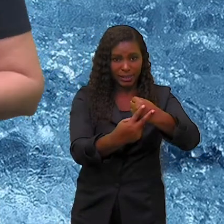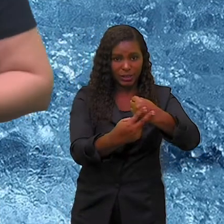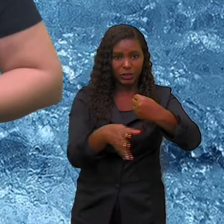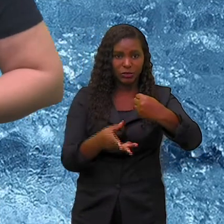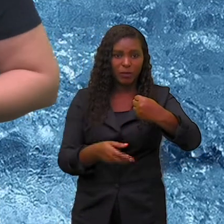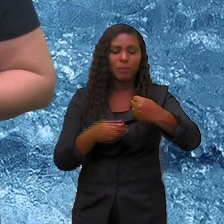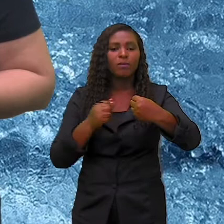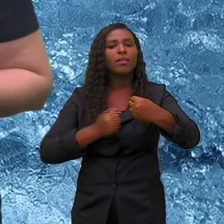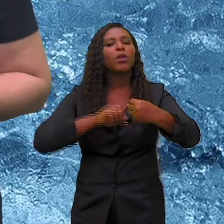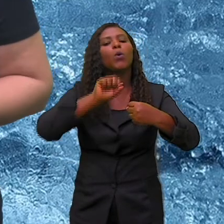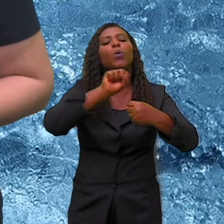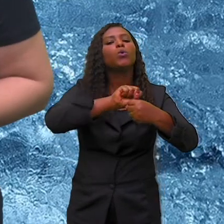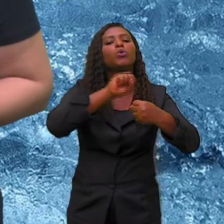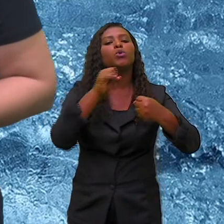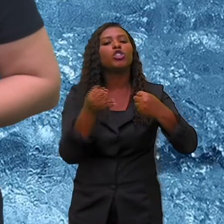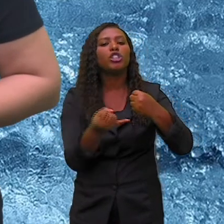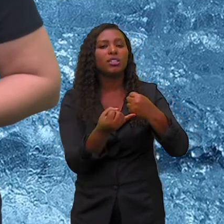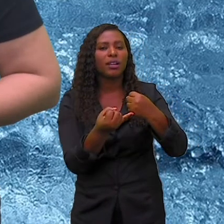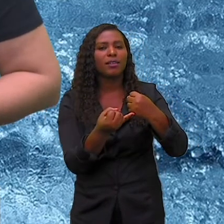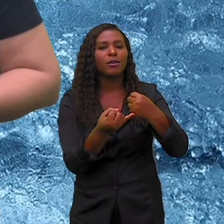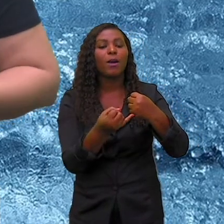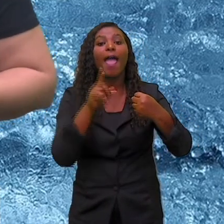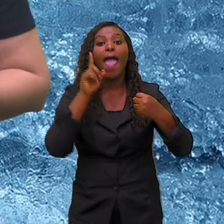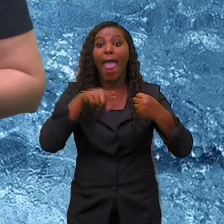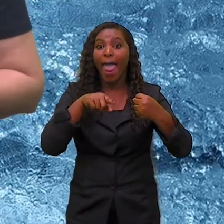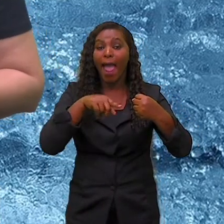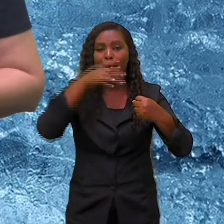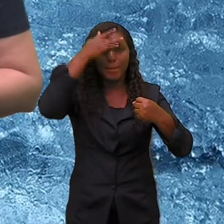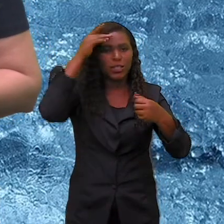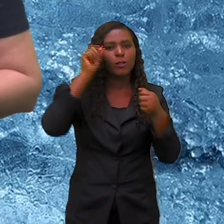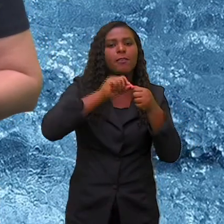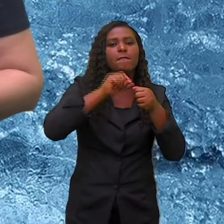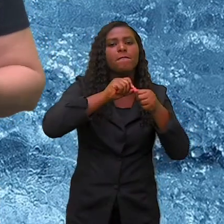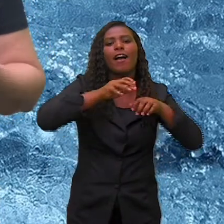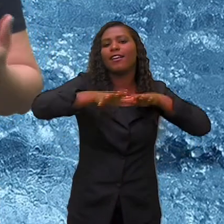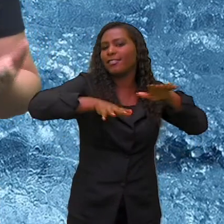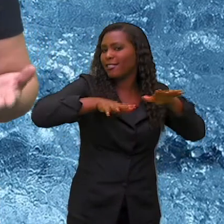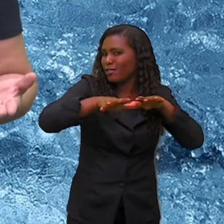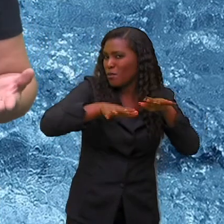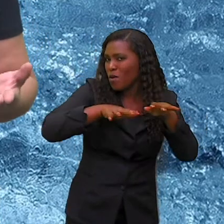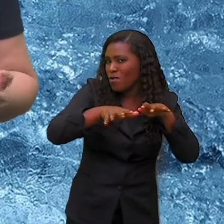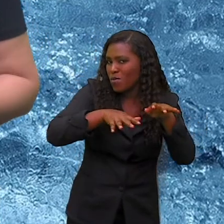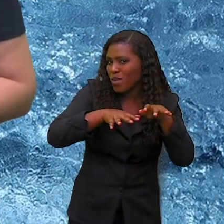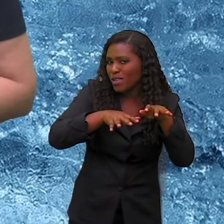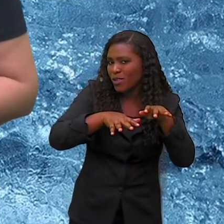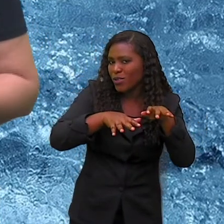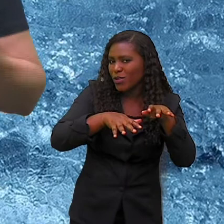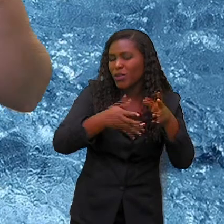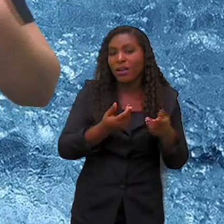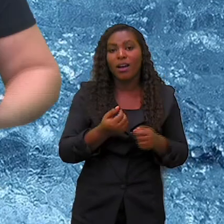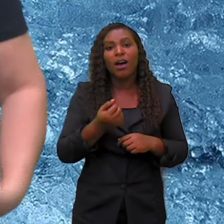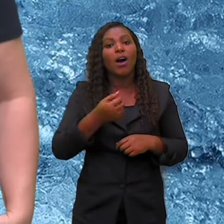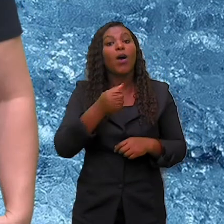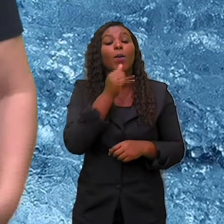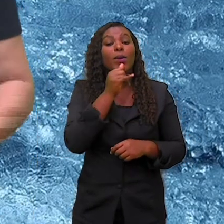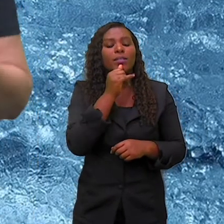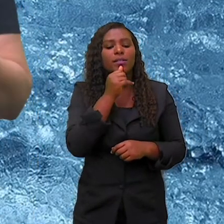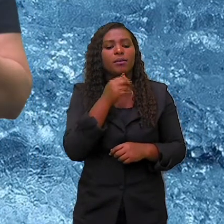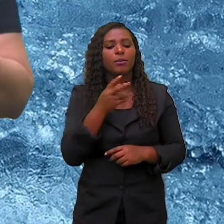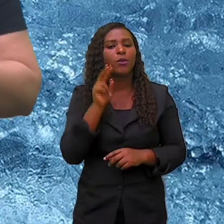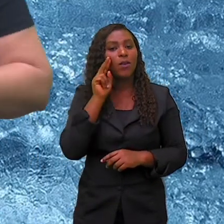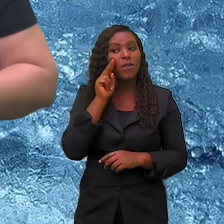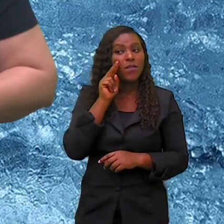sujeito, ele é o quê? O agente da ação. E olha o exemplo que eu trouxe. Vi a professora. Sou eu, né?